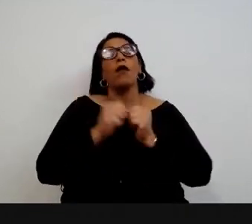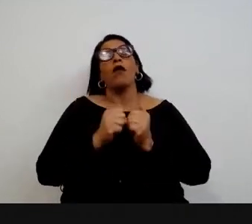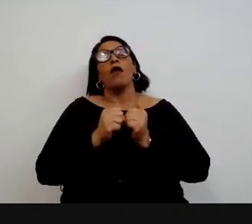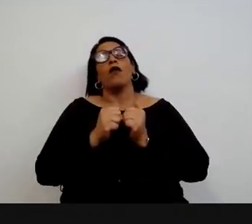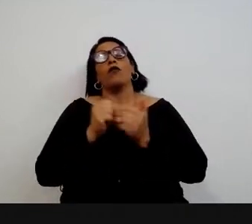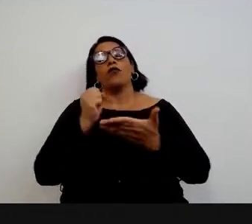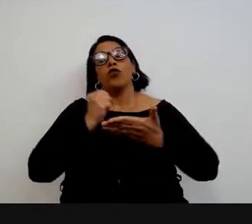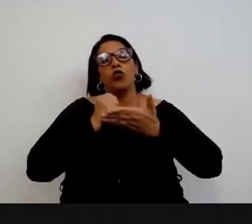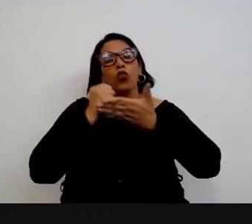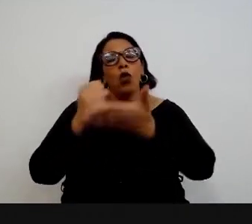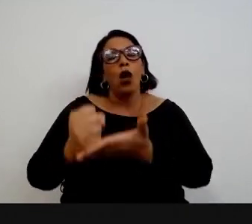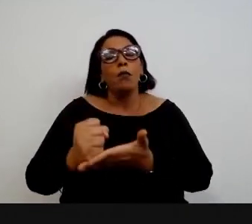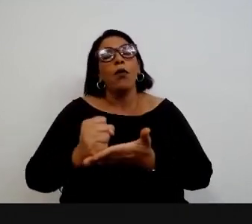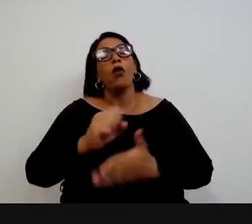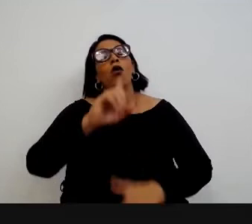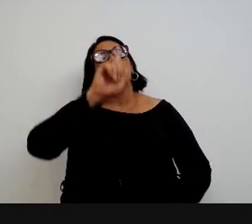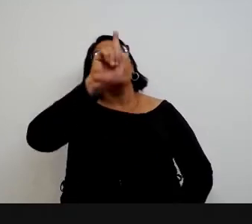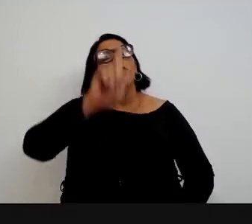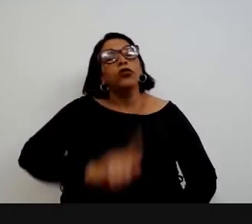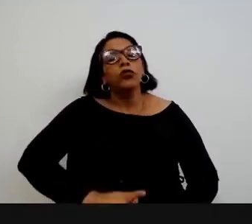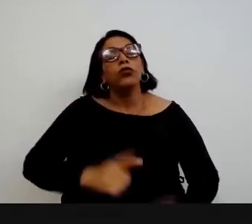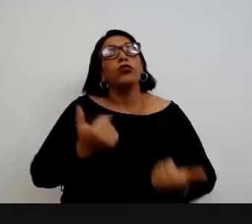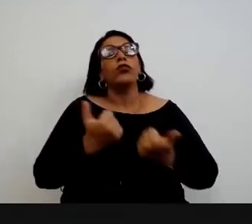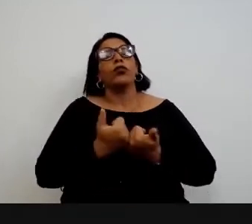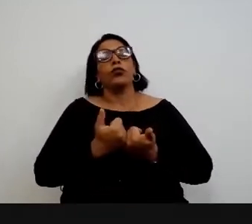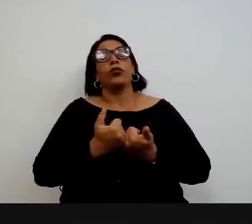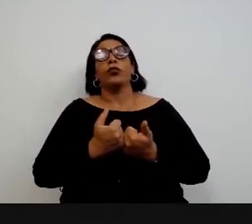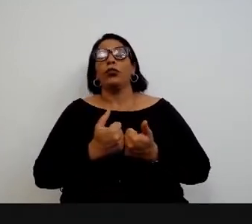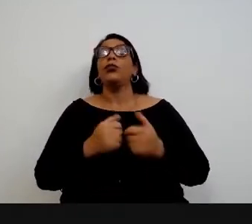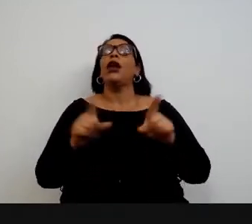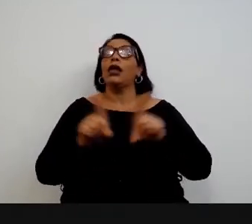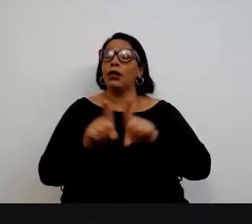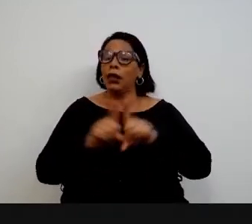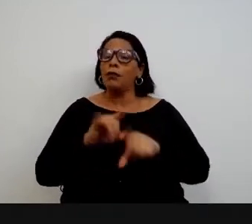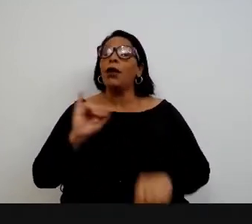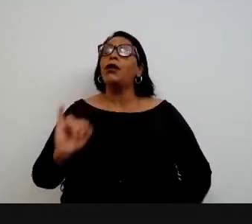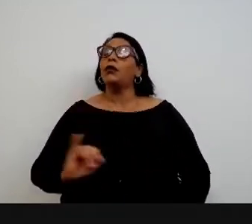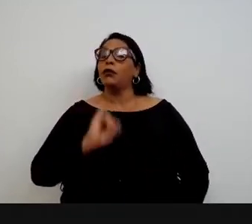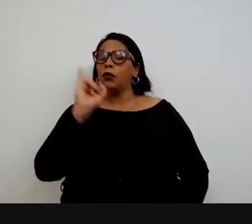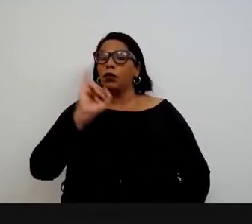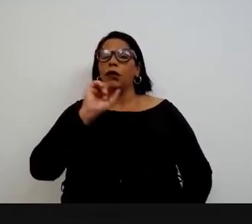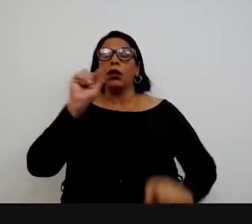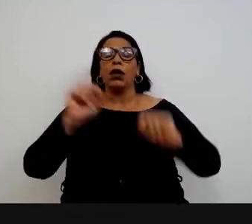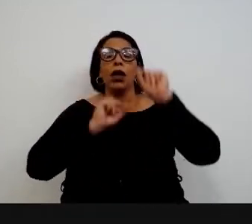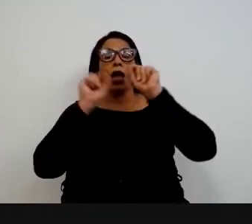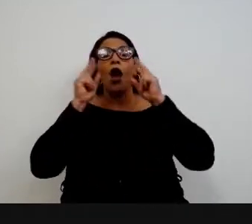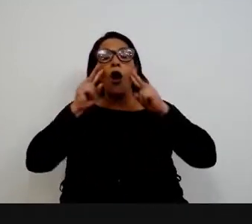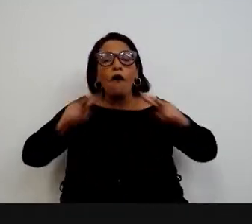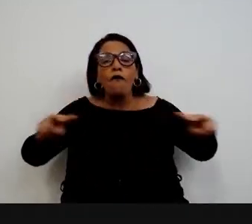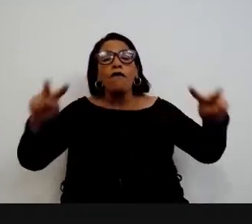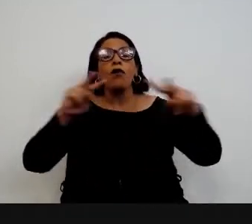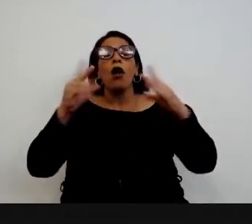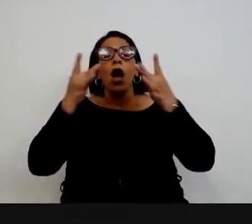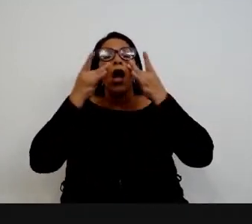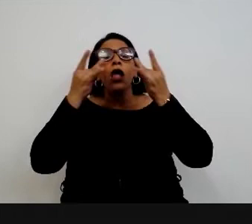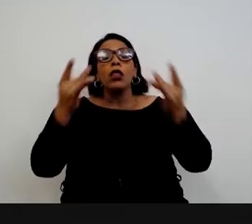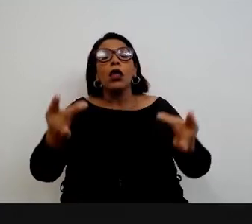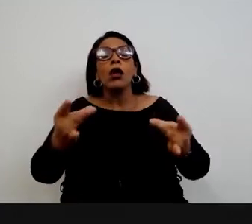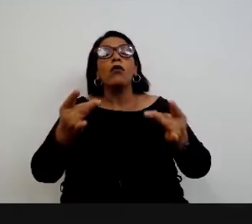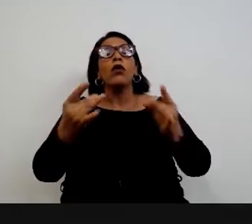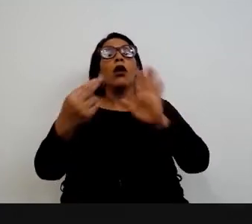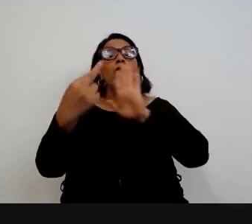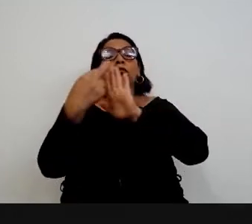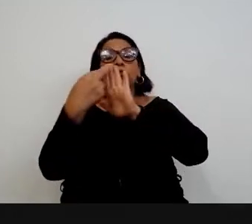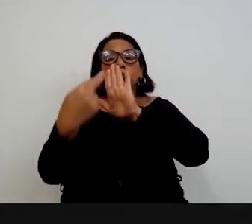do apoio dos gestores, e não menos importante, de um olhar atento aos